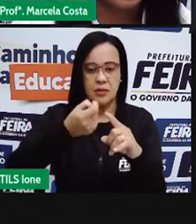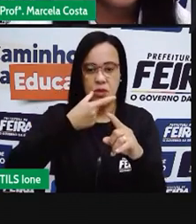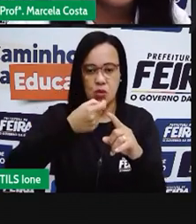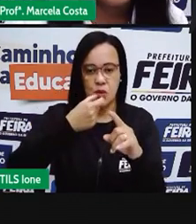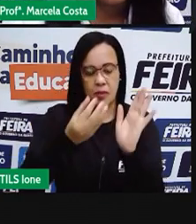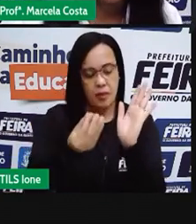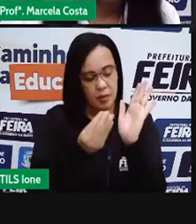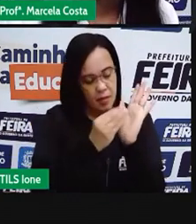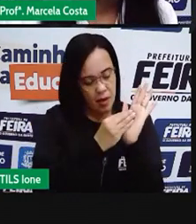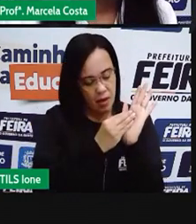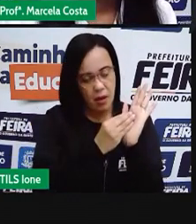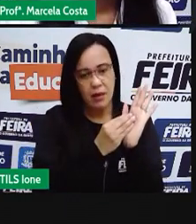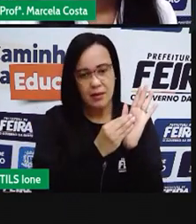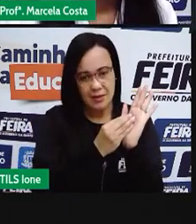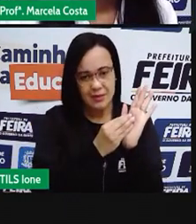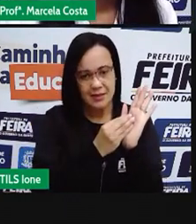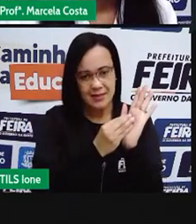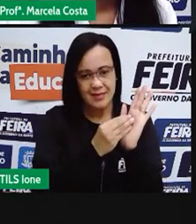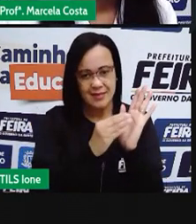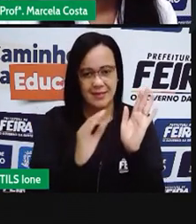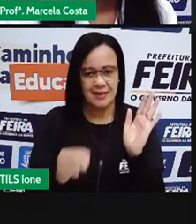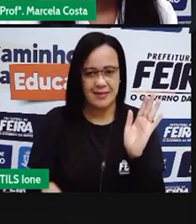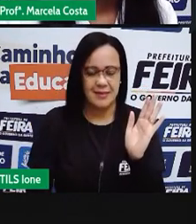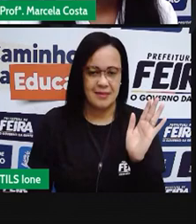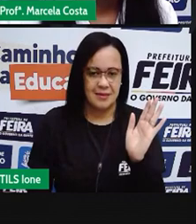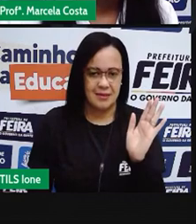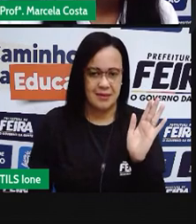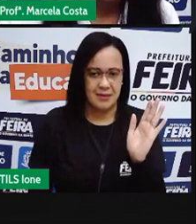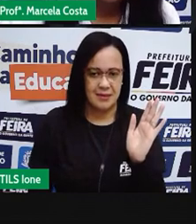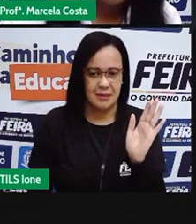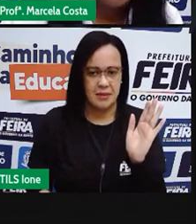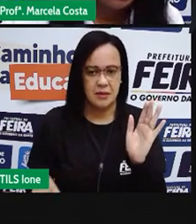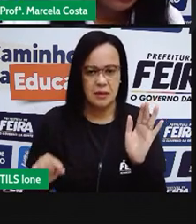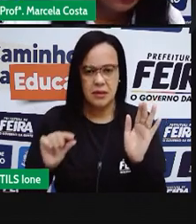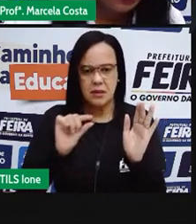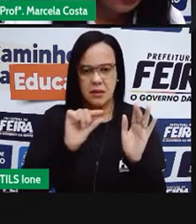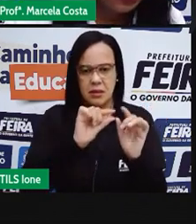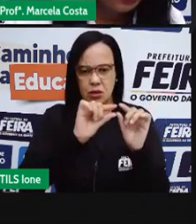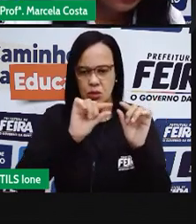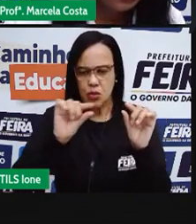aqui, qual é o trajeto.